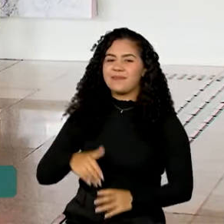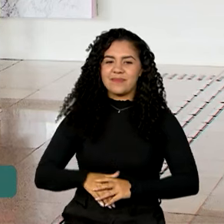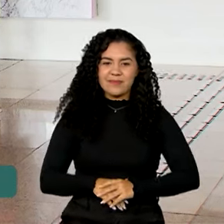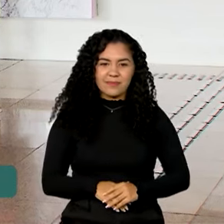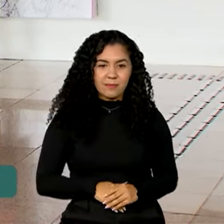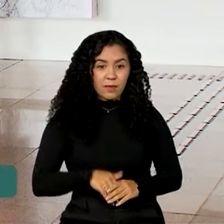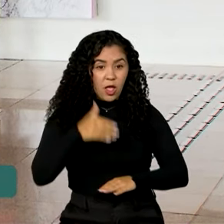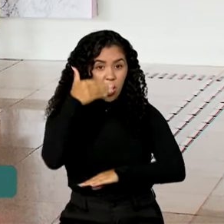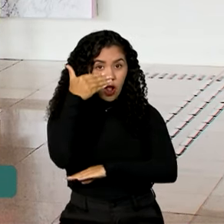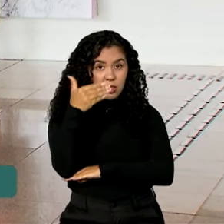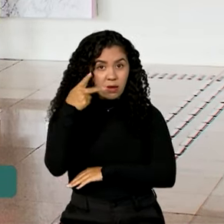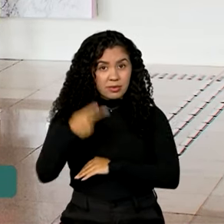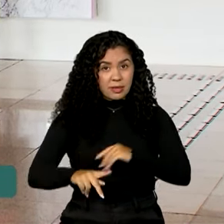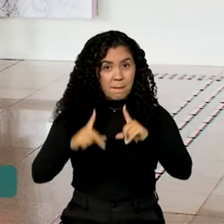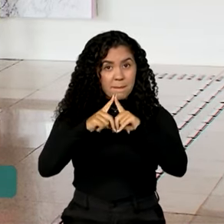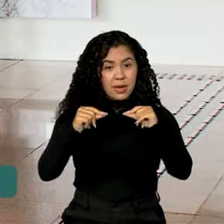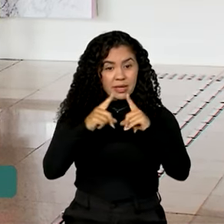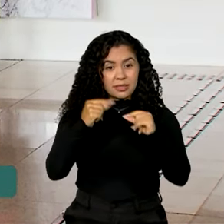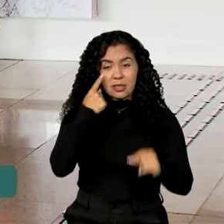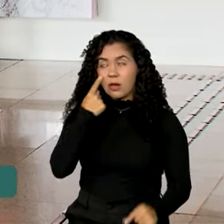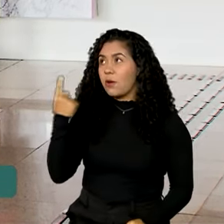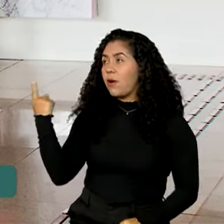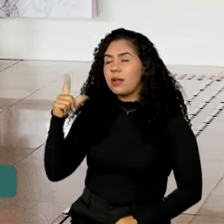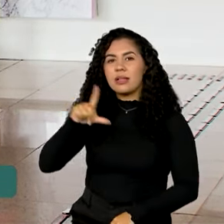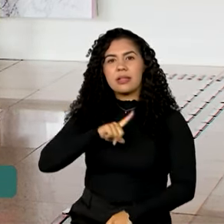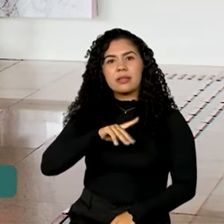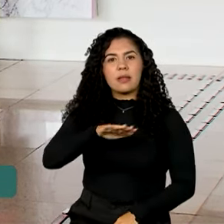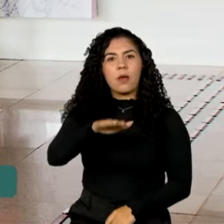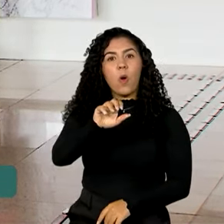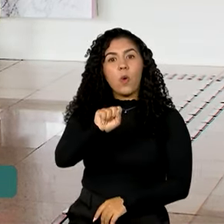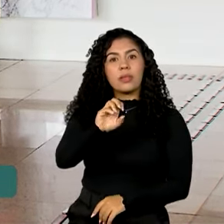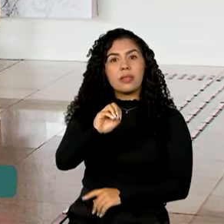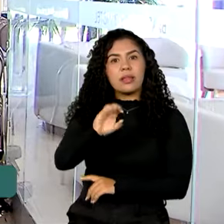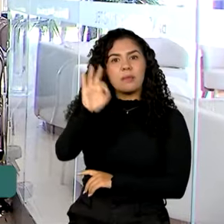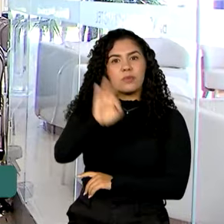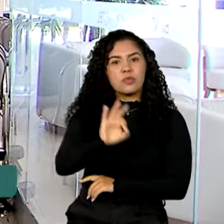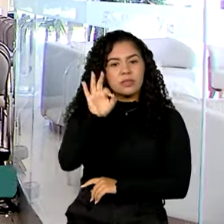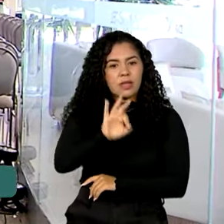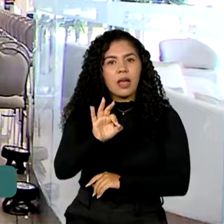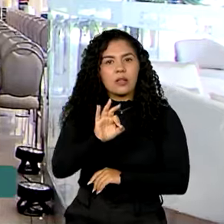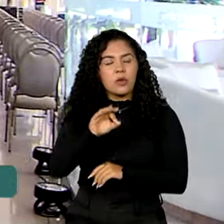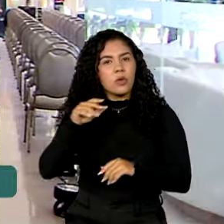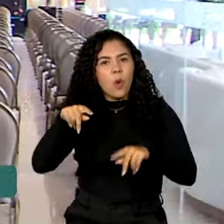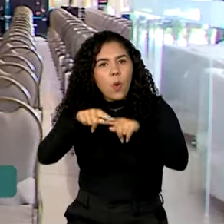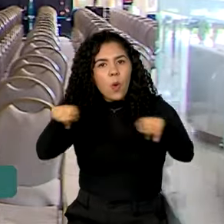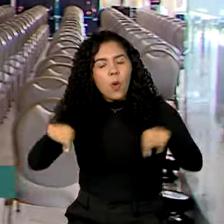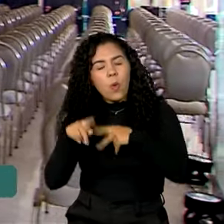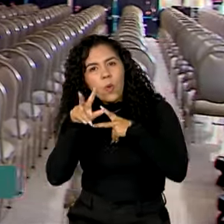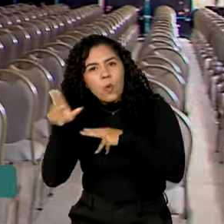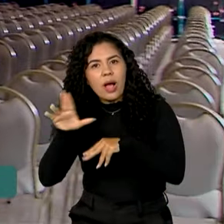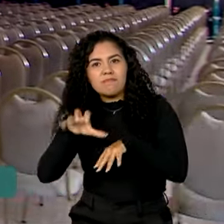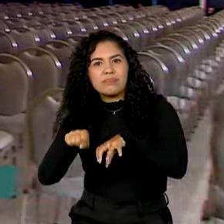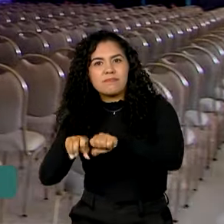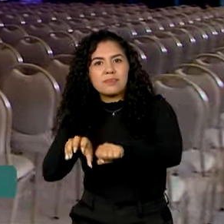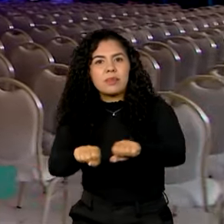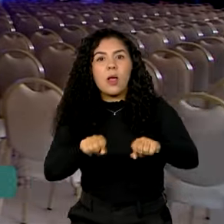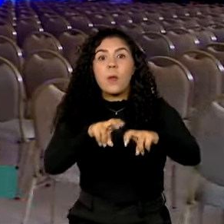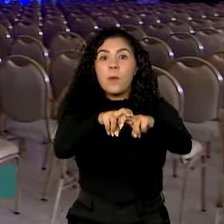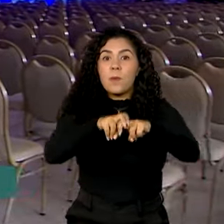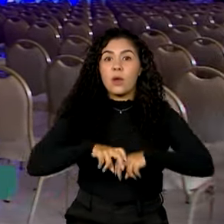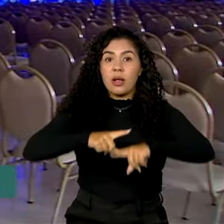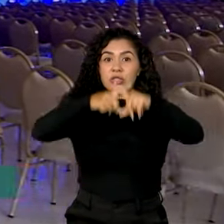Esse hotel em Brasília está com mais de 80% dos quartos ocupados. O motivo são os jogos universitários